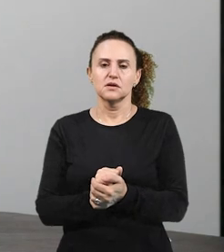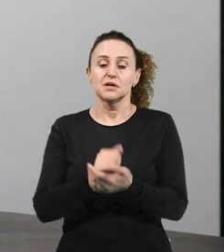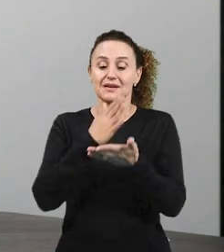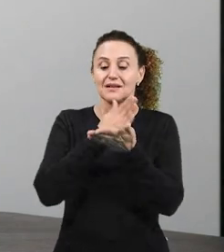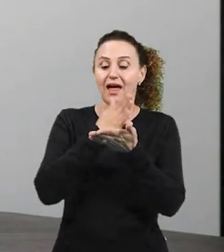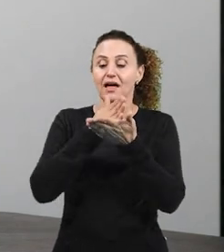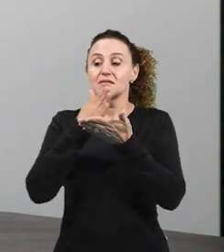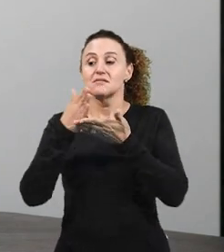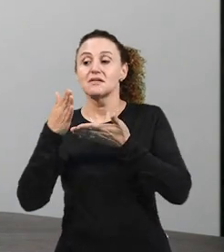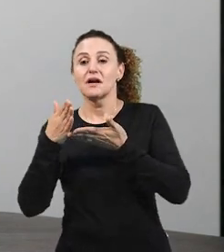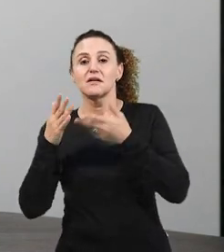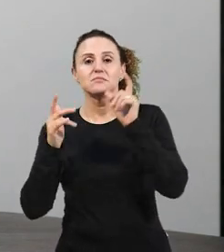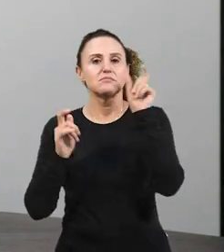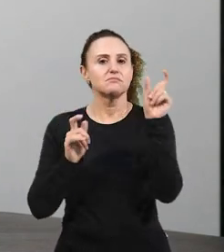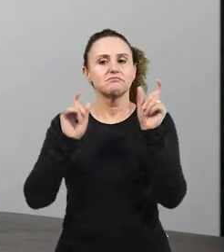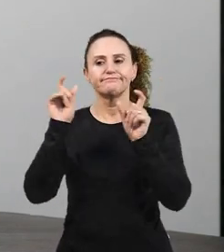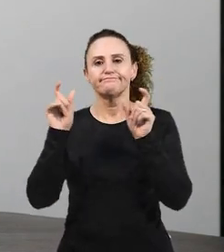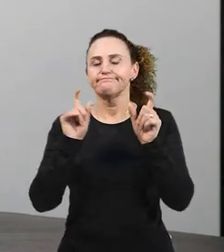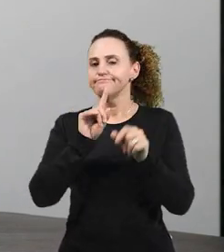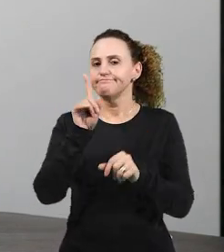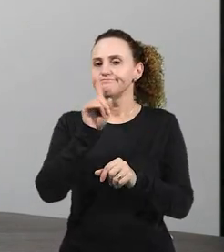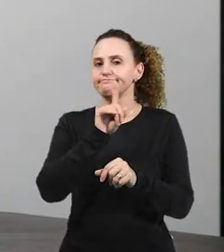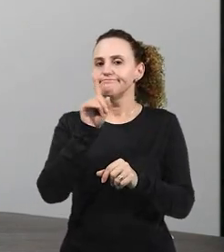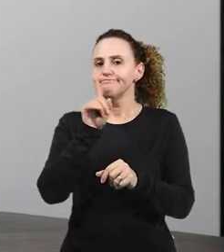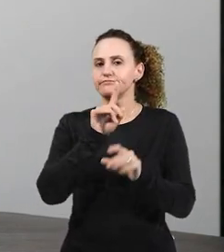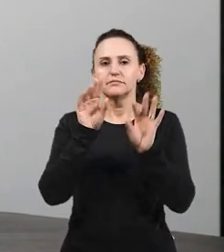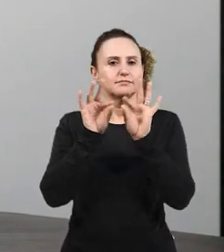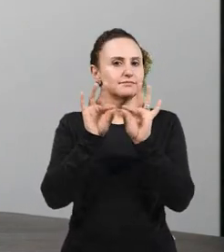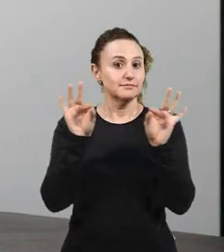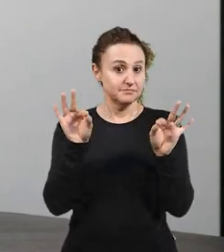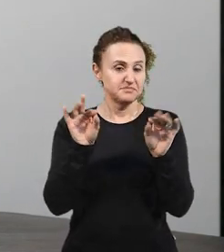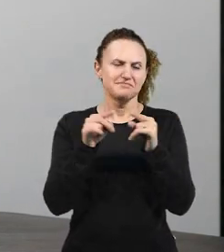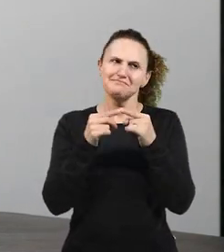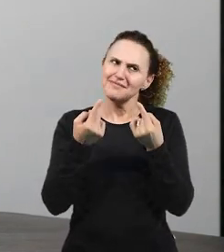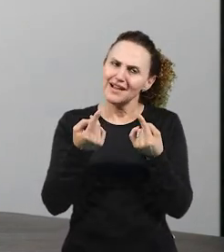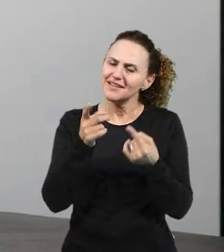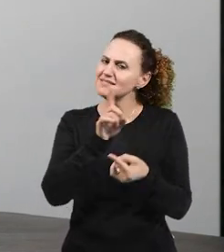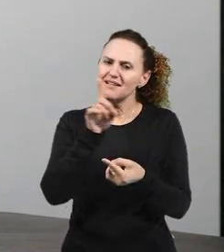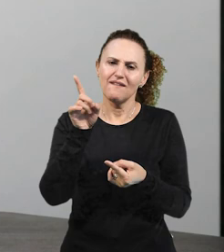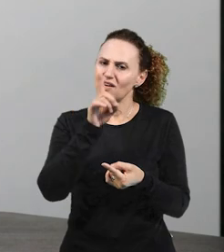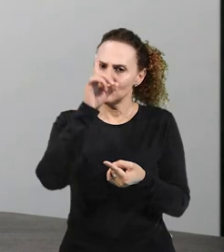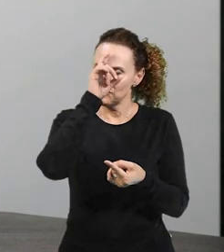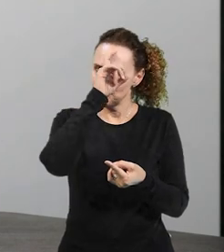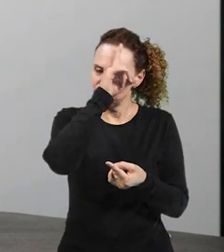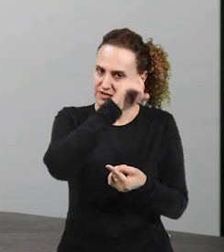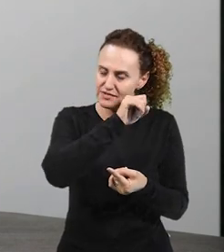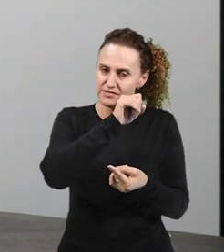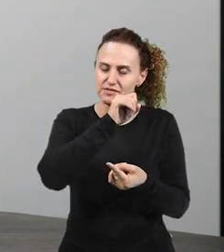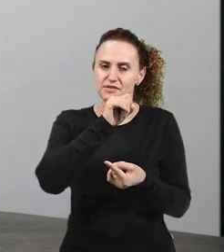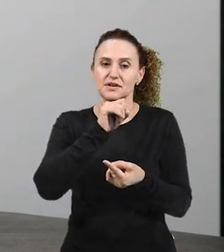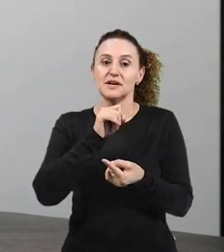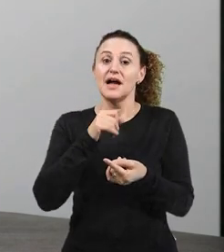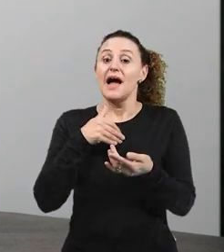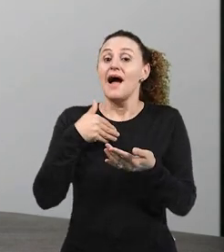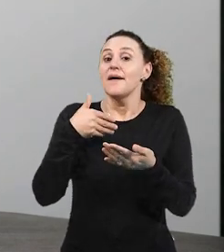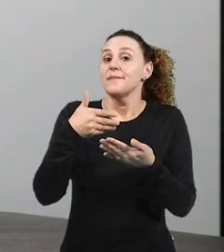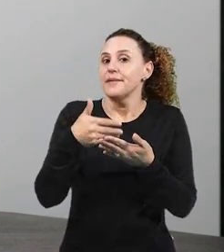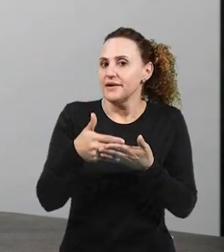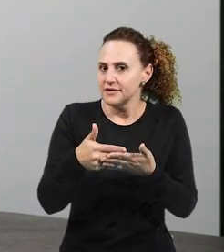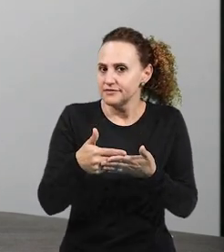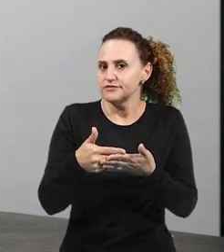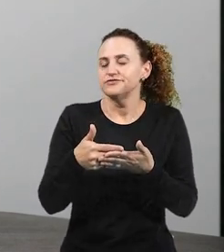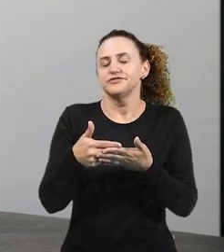palavra não é tão simples, mas, também, não é difícil a partir do momento que você tem